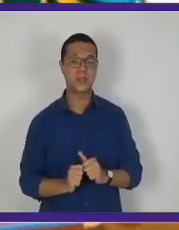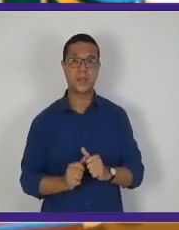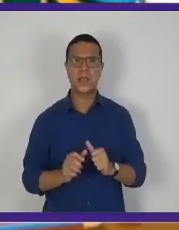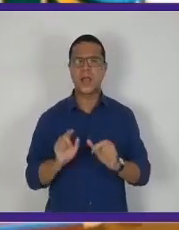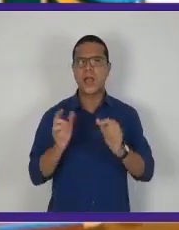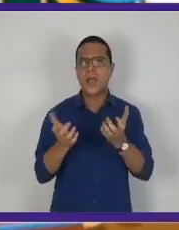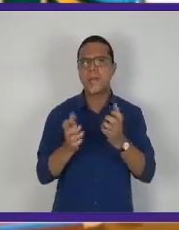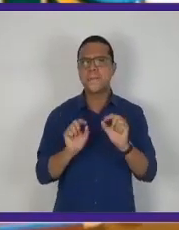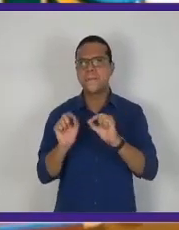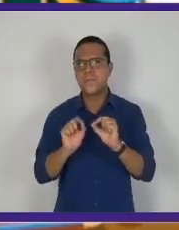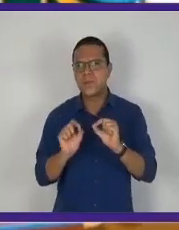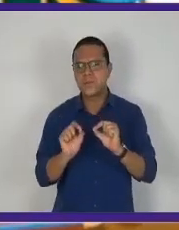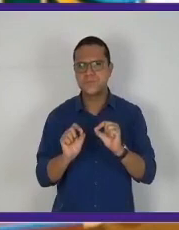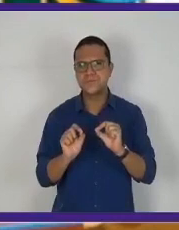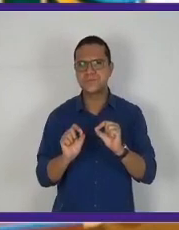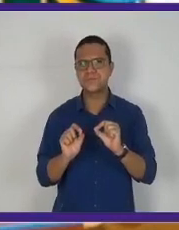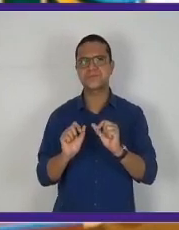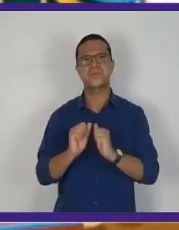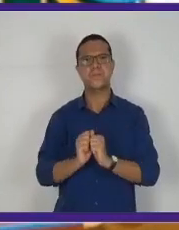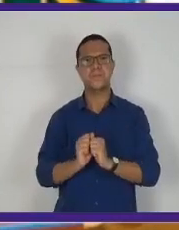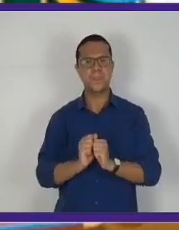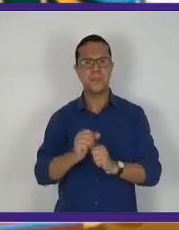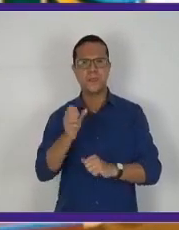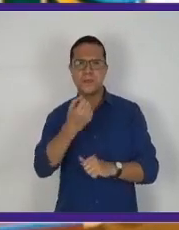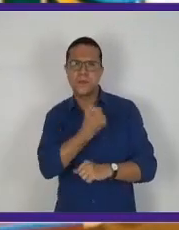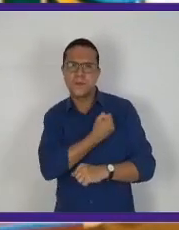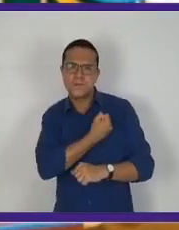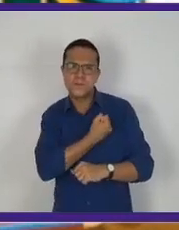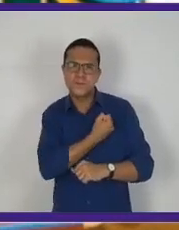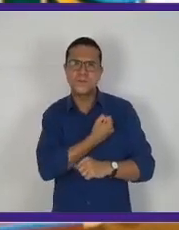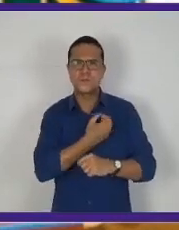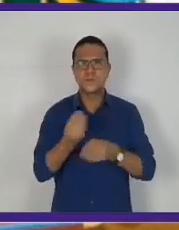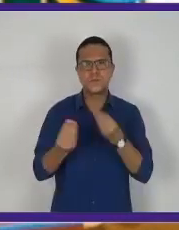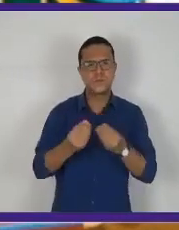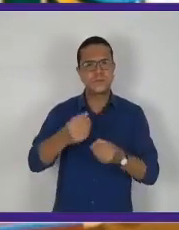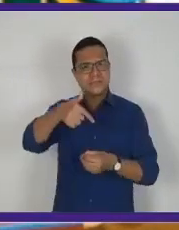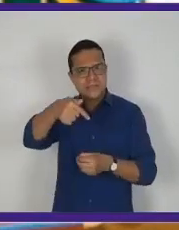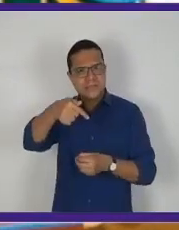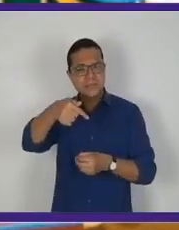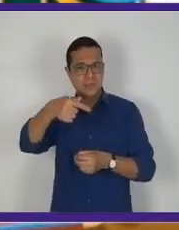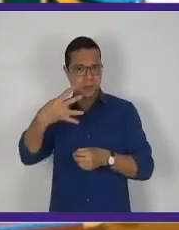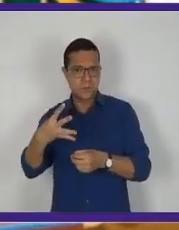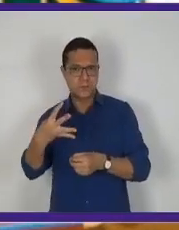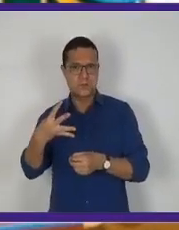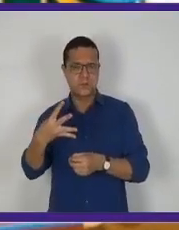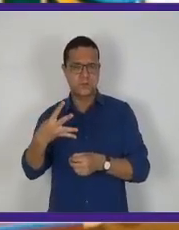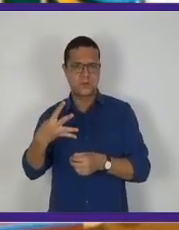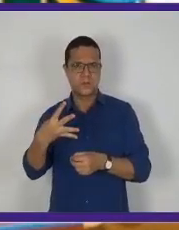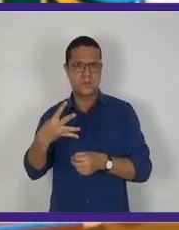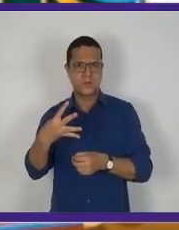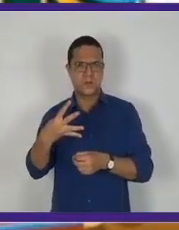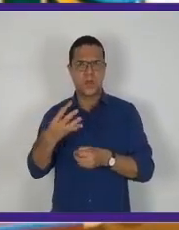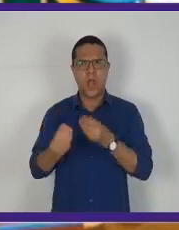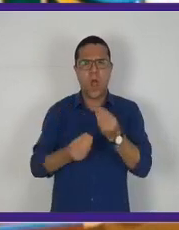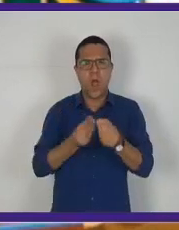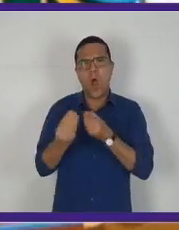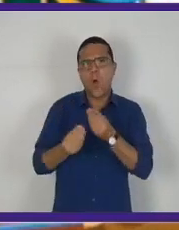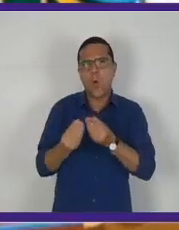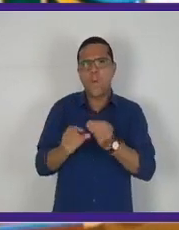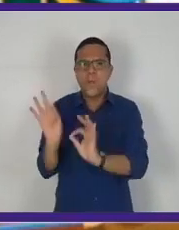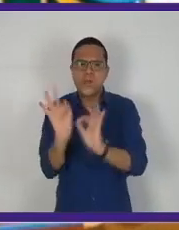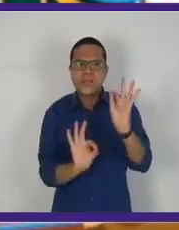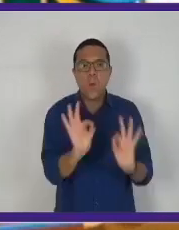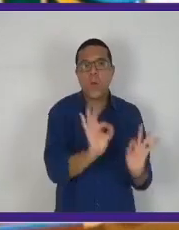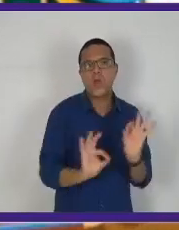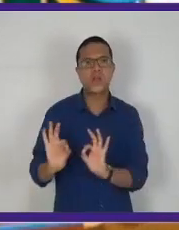Aí você quer classificar a ordem dos números 7 e 4. Vamos ver